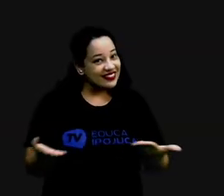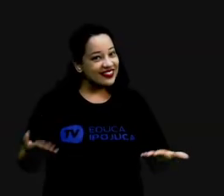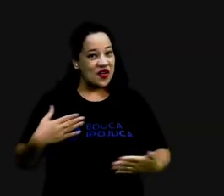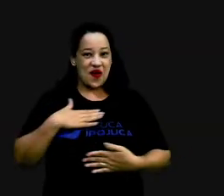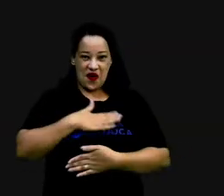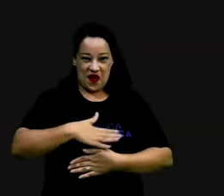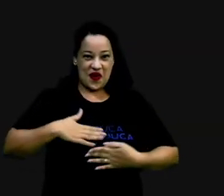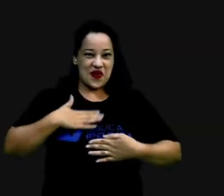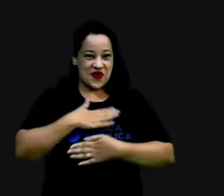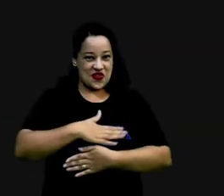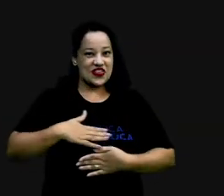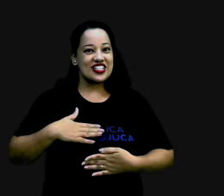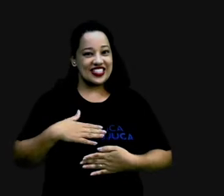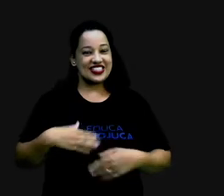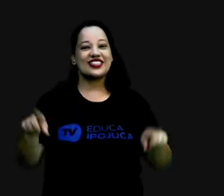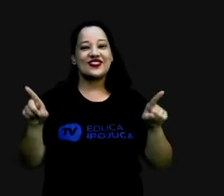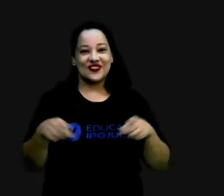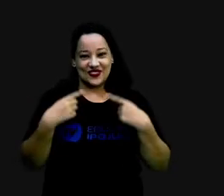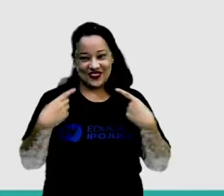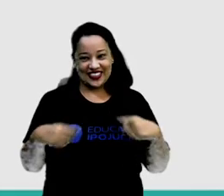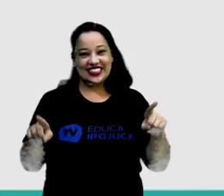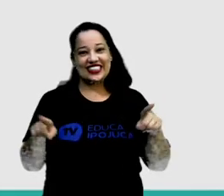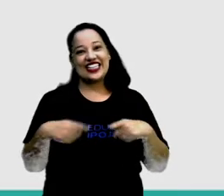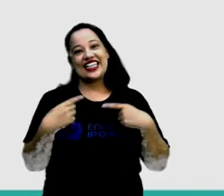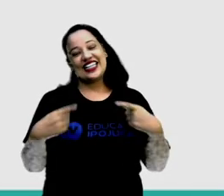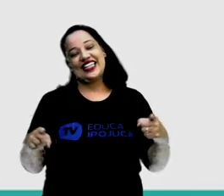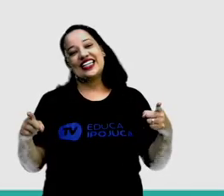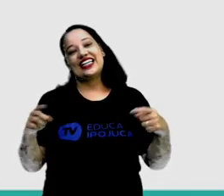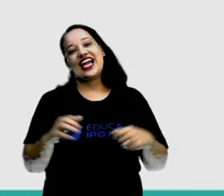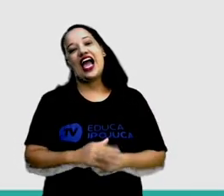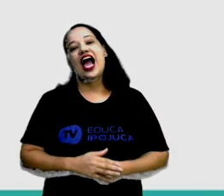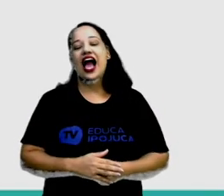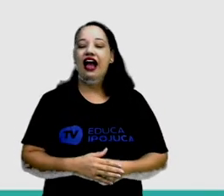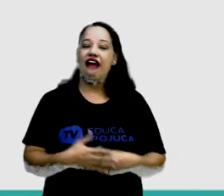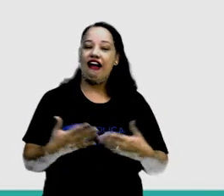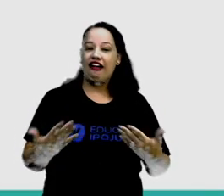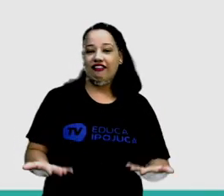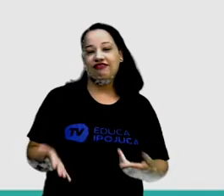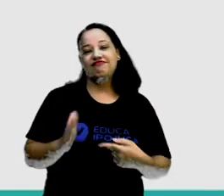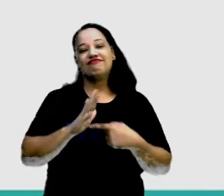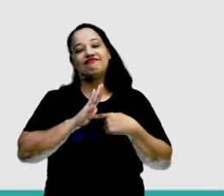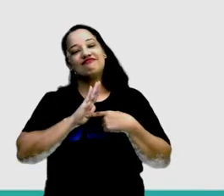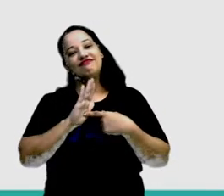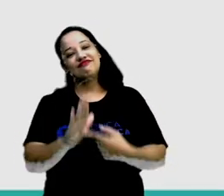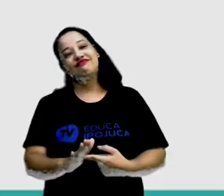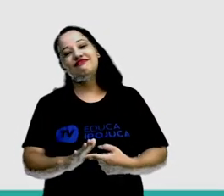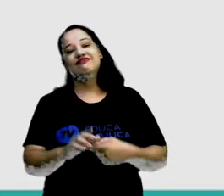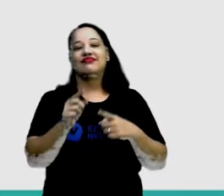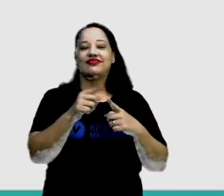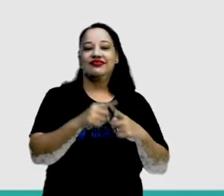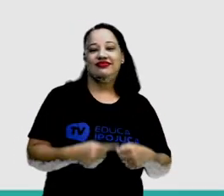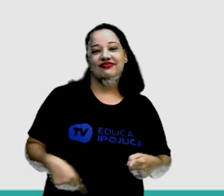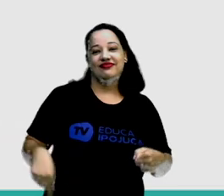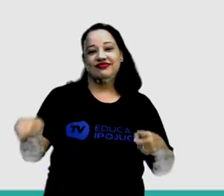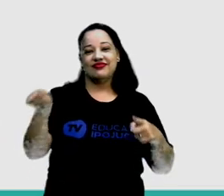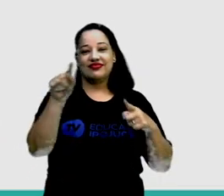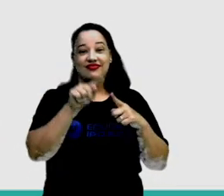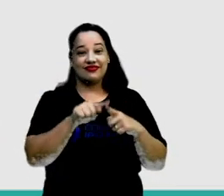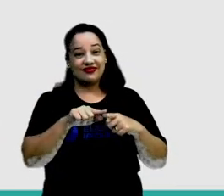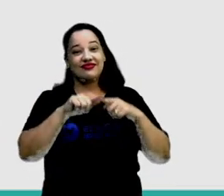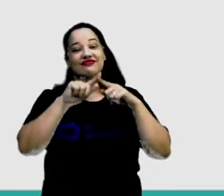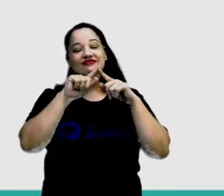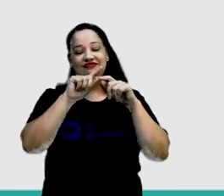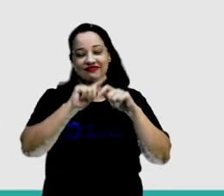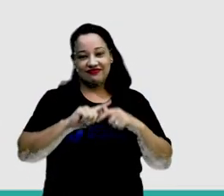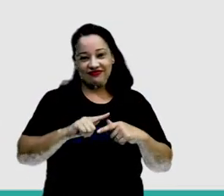Gostaram, meus amores, da musiquinha? Ela falou sobre algumas formas geométricas